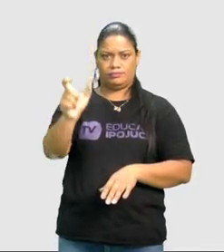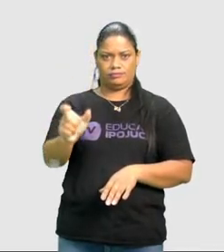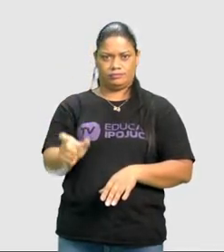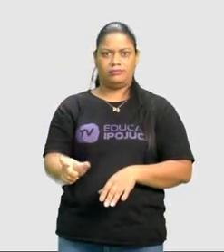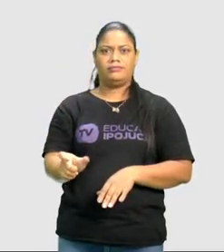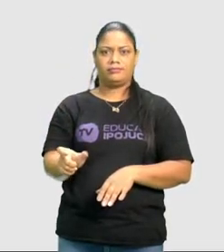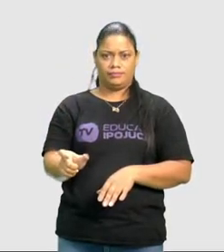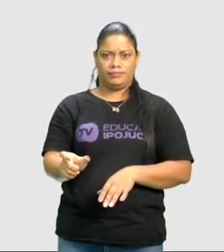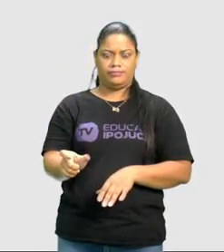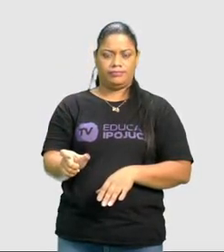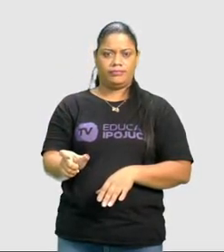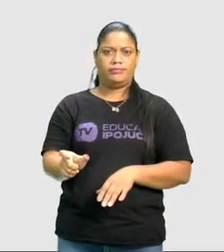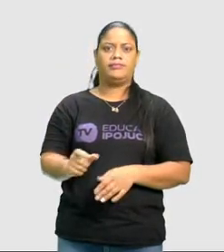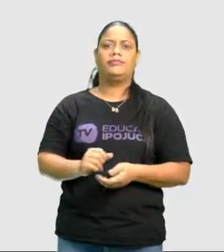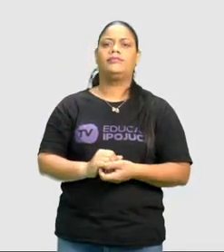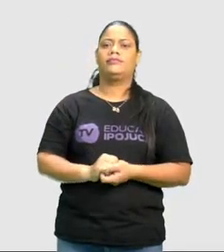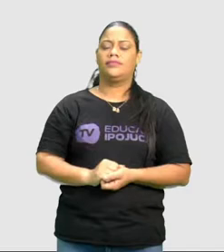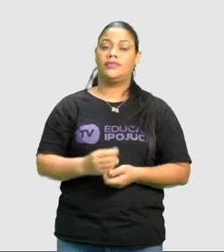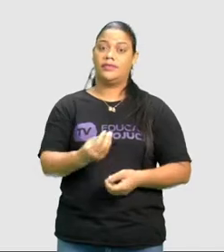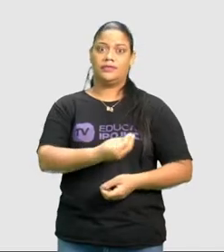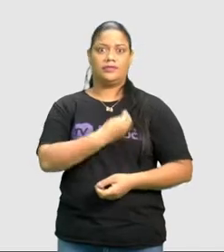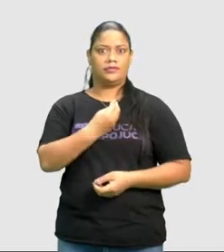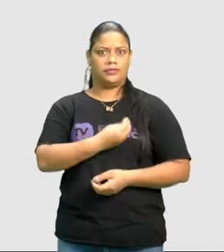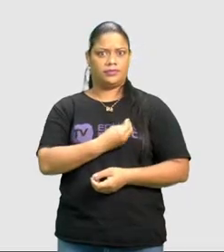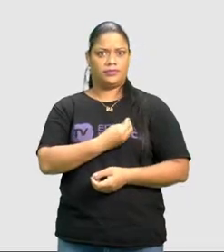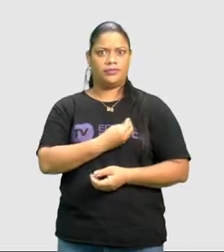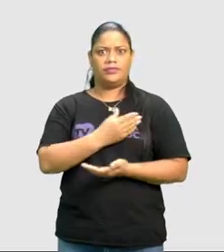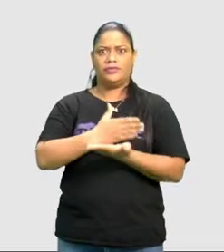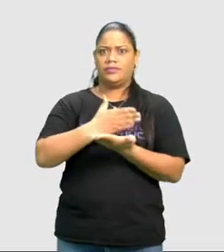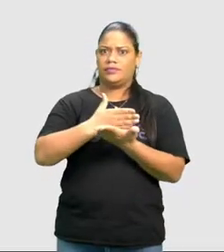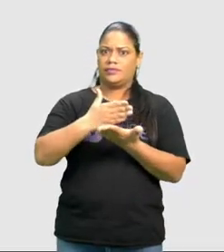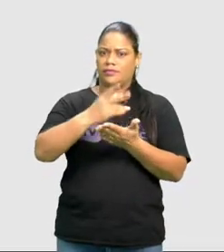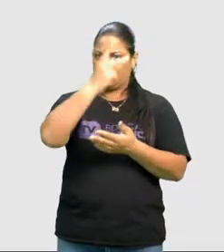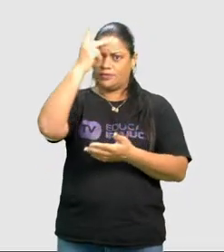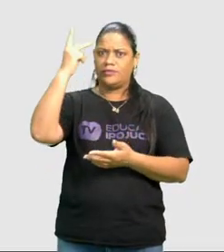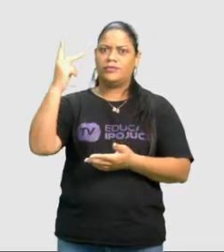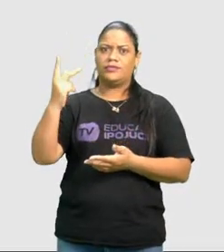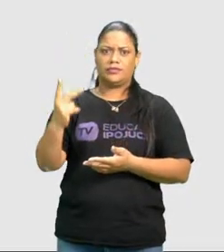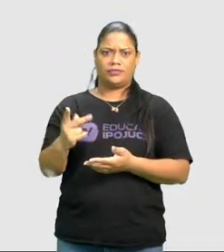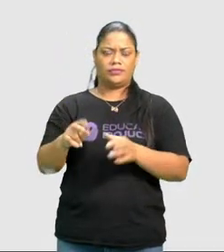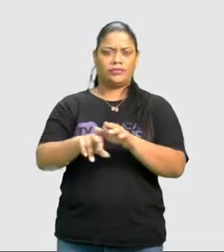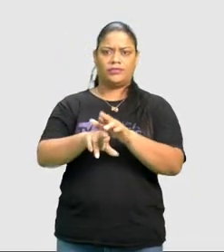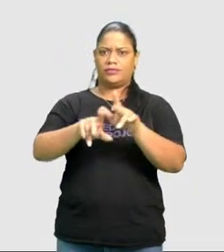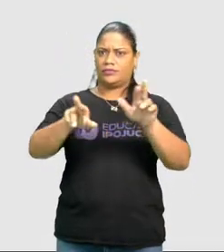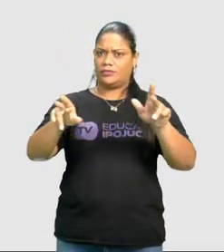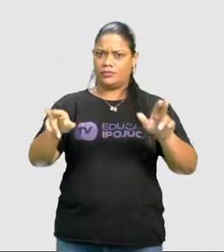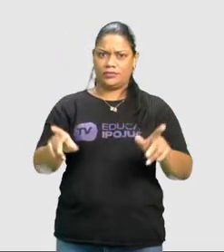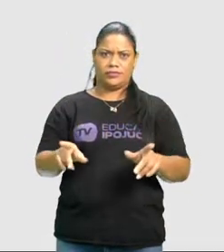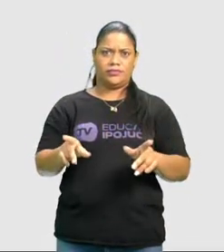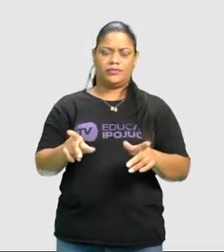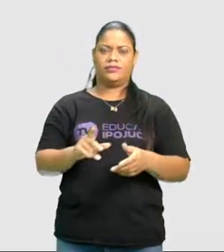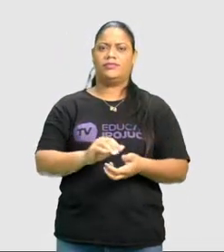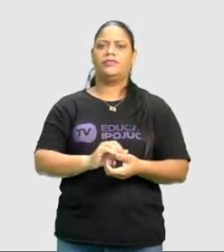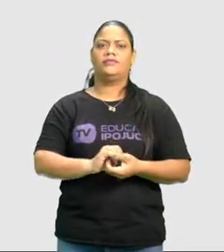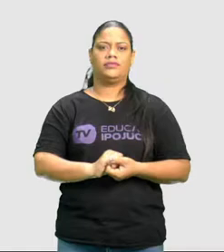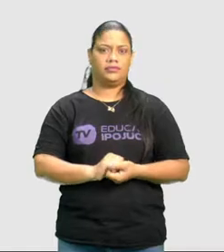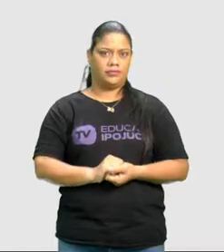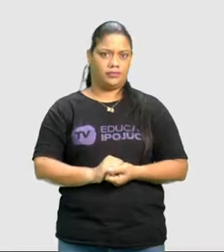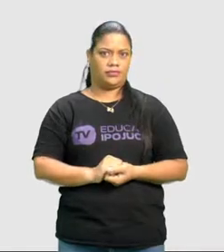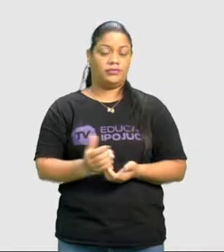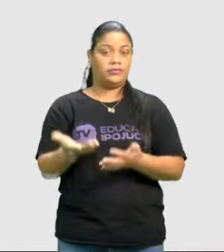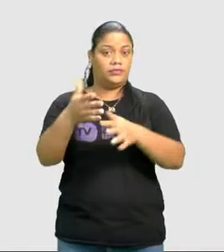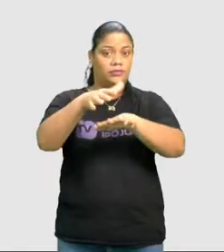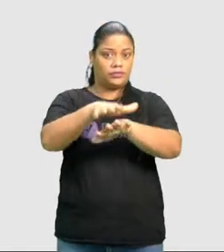ter o privilégio de conviver e compartilhar com as pessoas diferentes de nós. Portanto, o